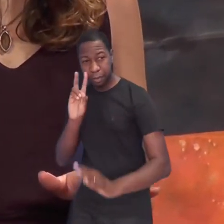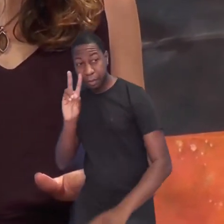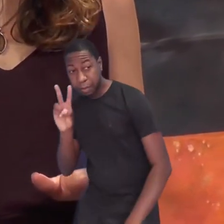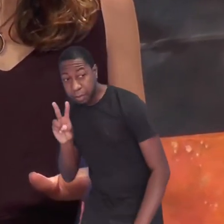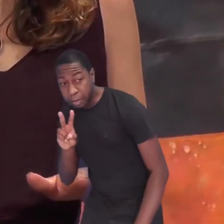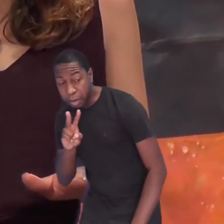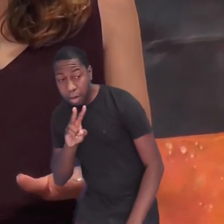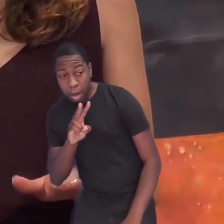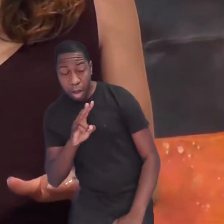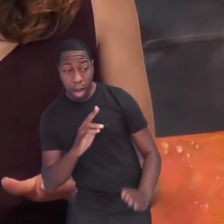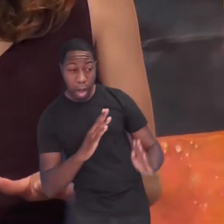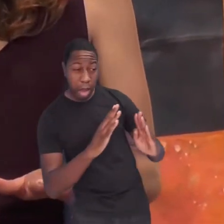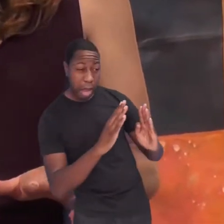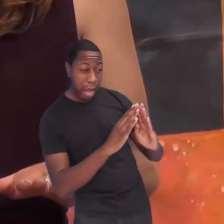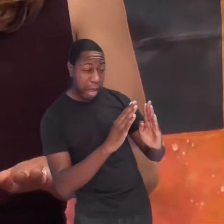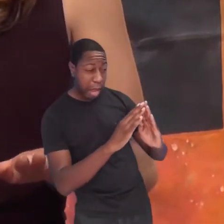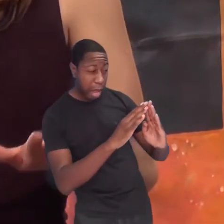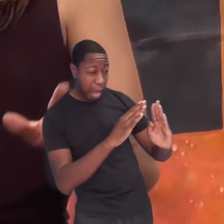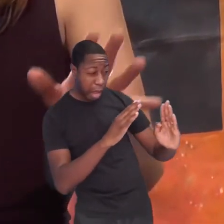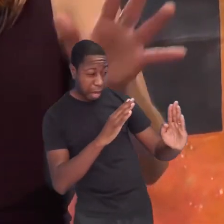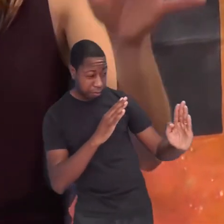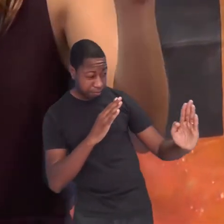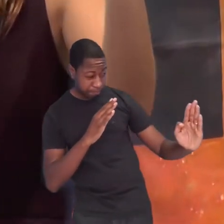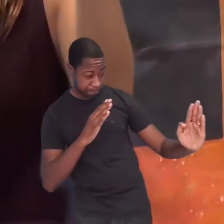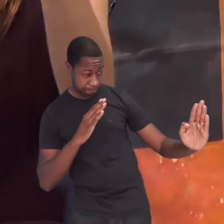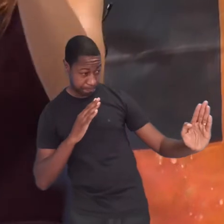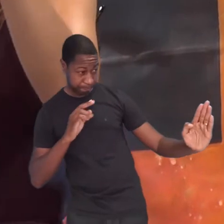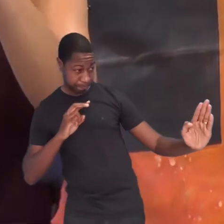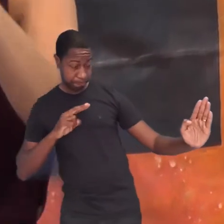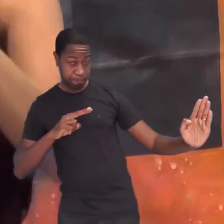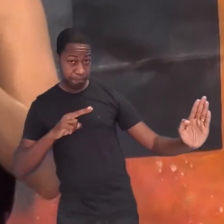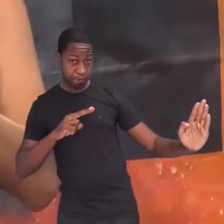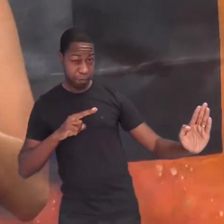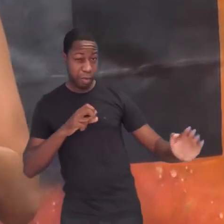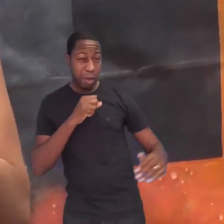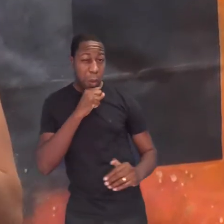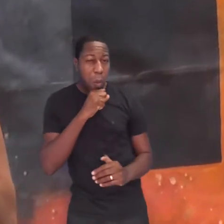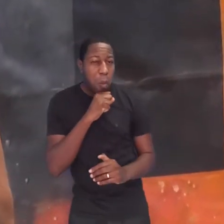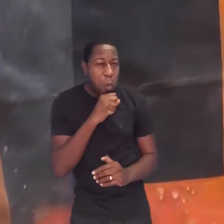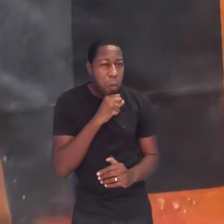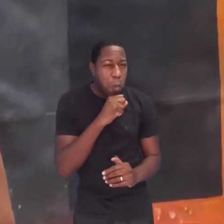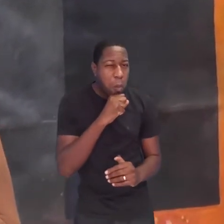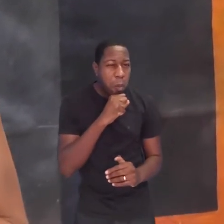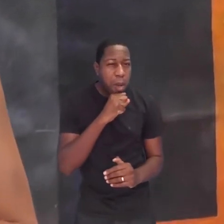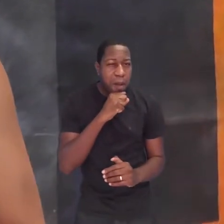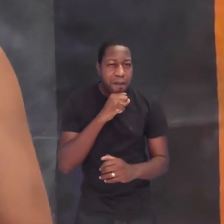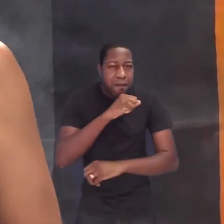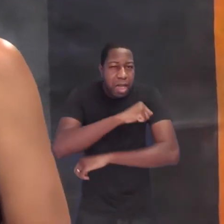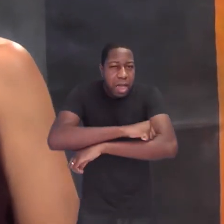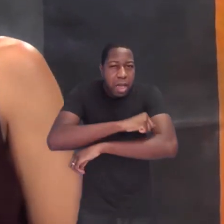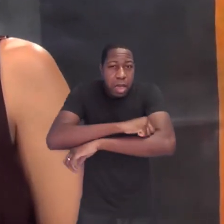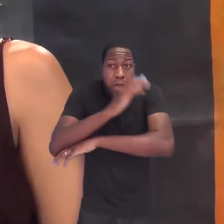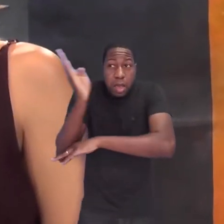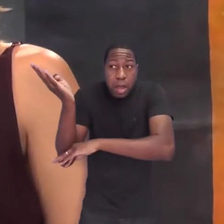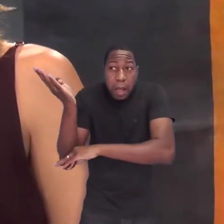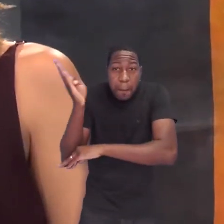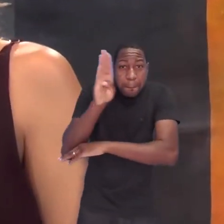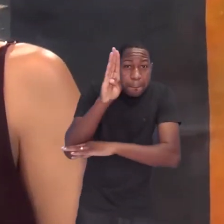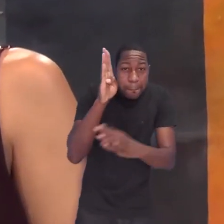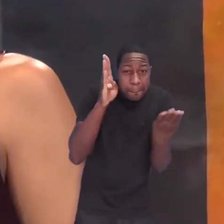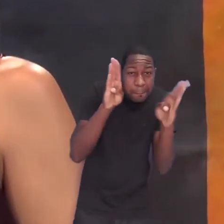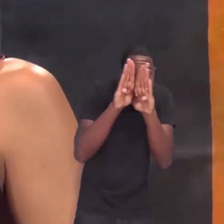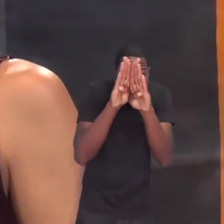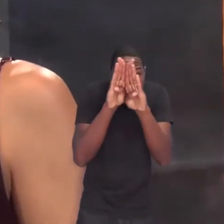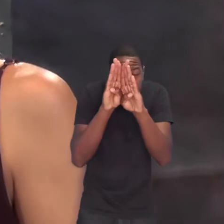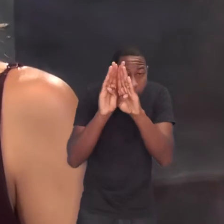última casa que uma velha começava a fechar as cortinas às pressas. Aí ele ficou